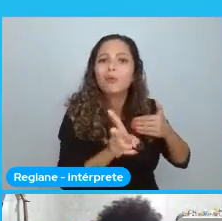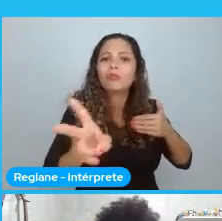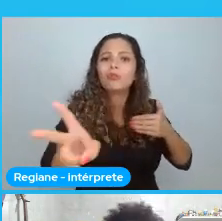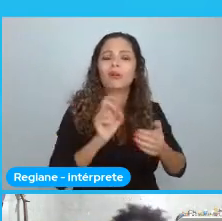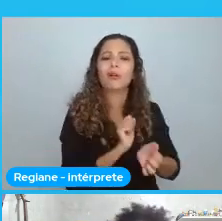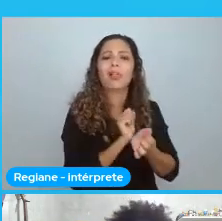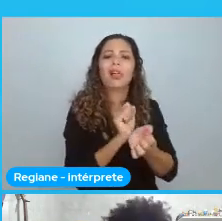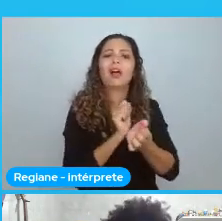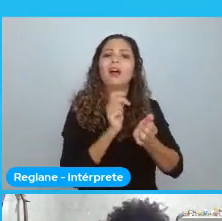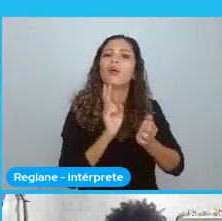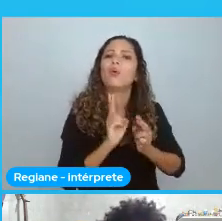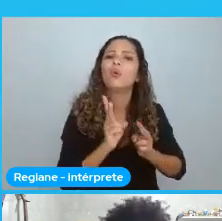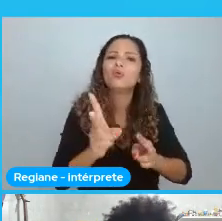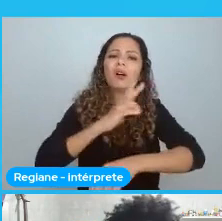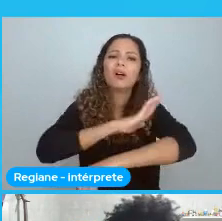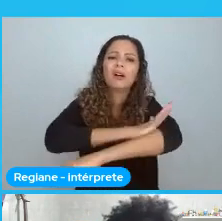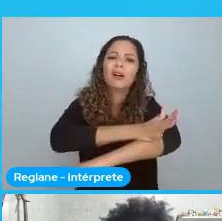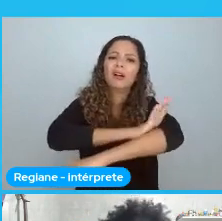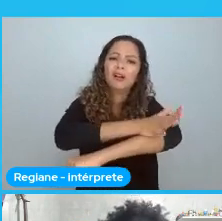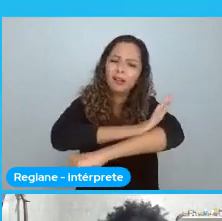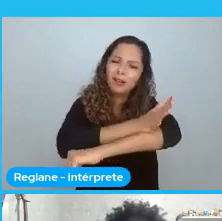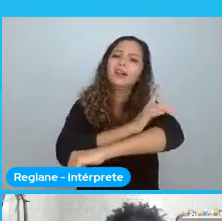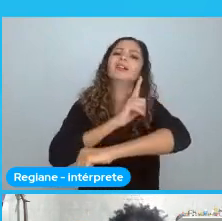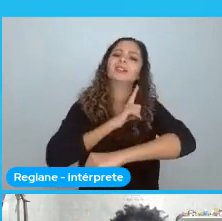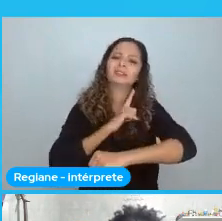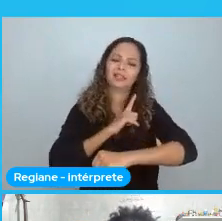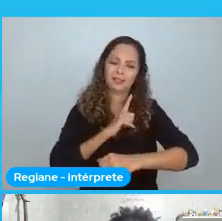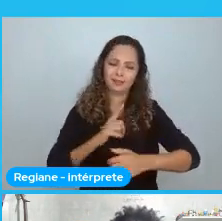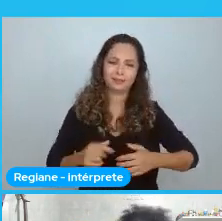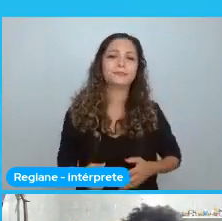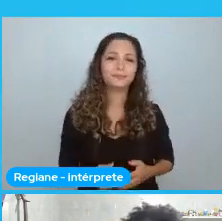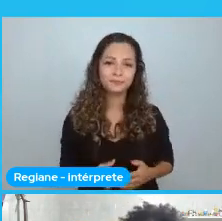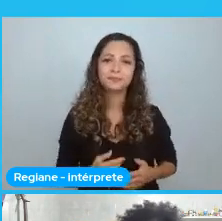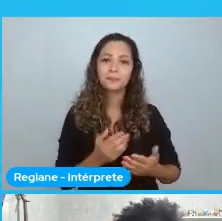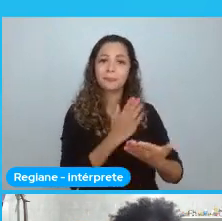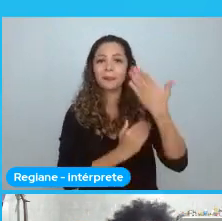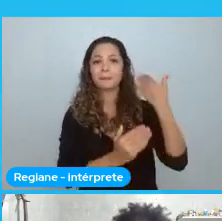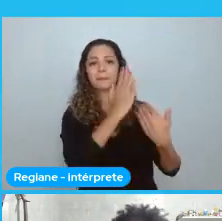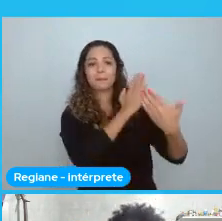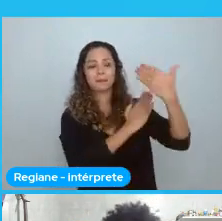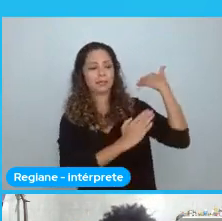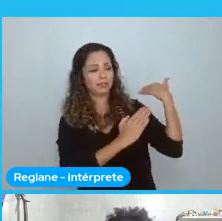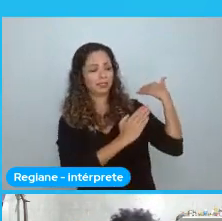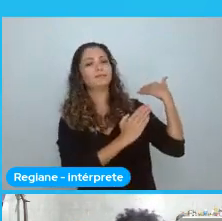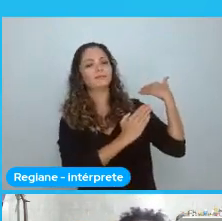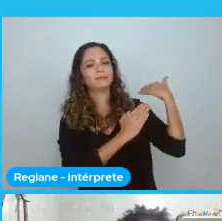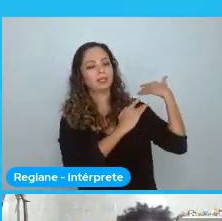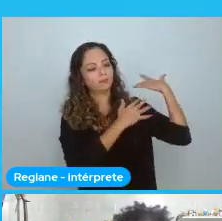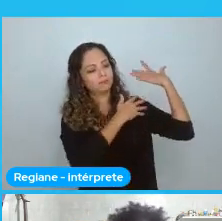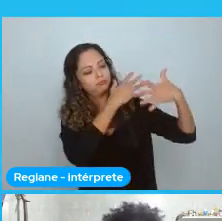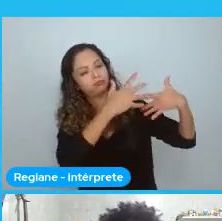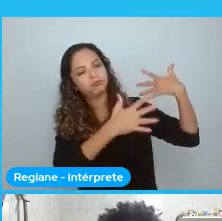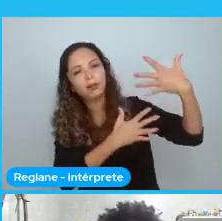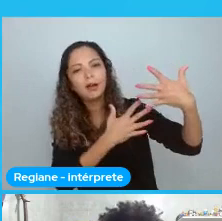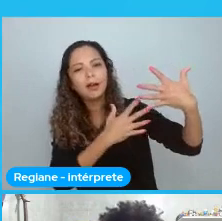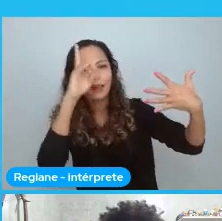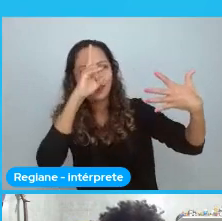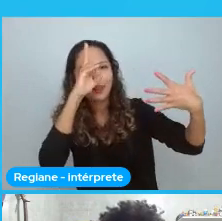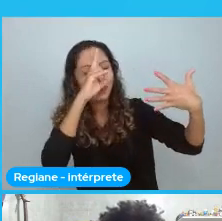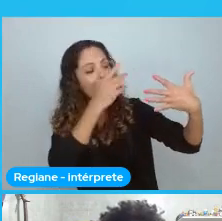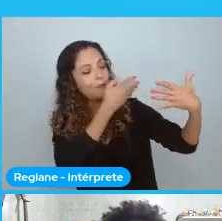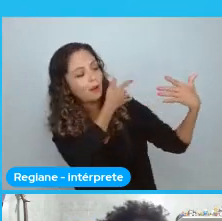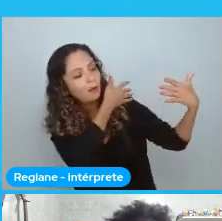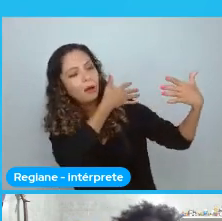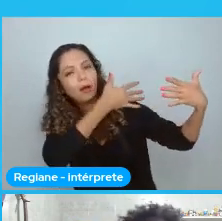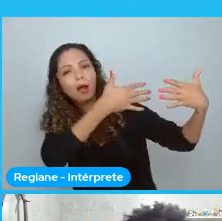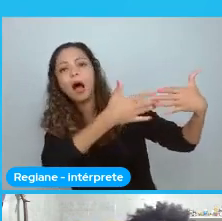negras. Continuam sendo atravessadas. Por esse processo. E o passado. Ele acaba sempre voltando. A tona. Quando. Toda aquela